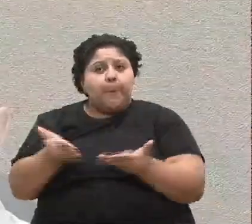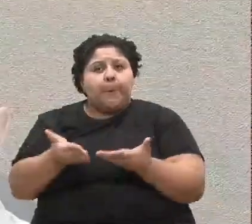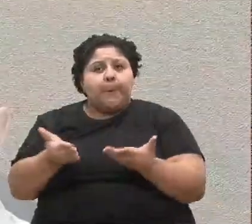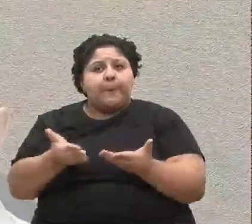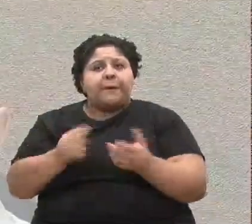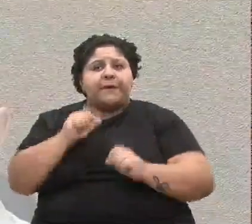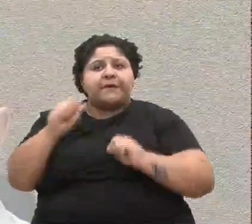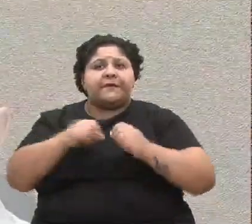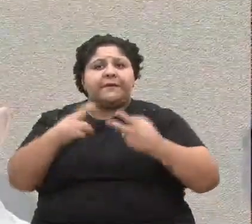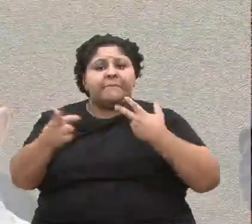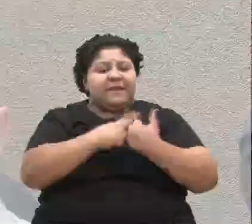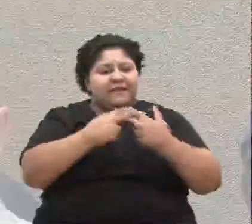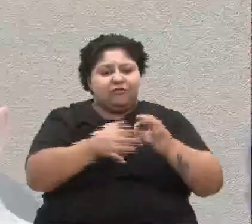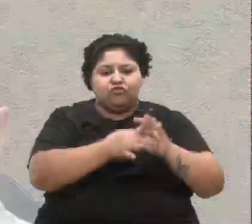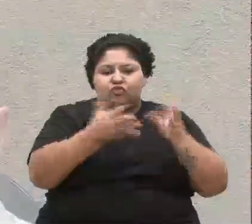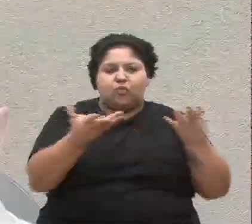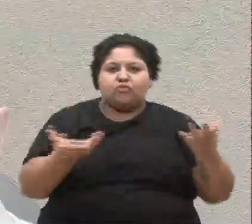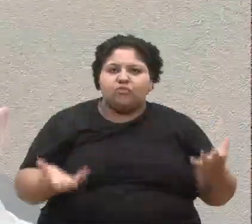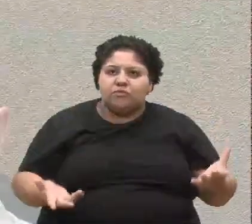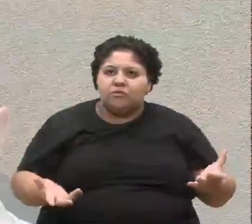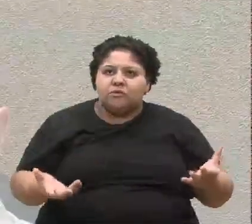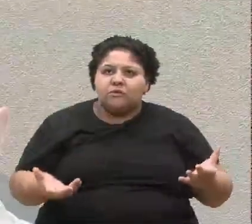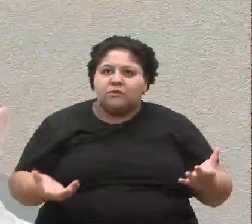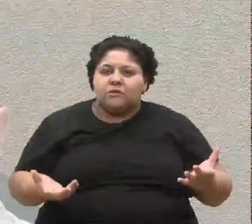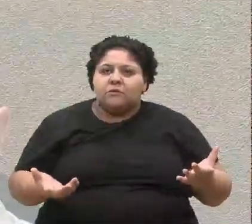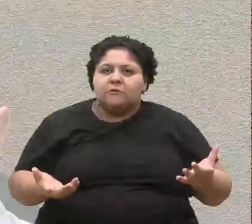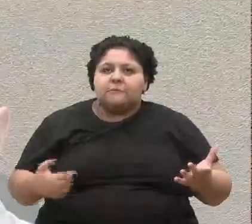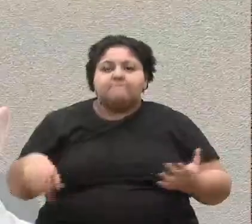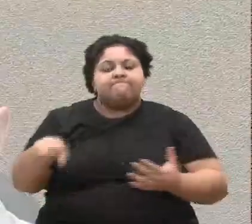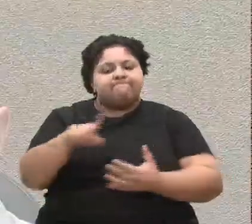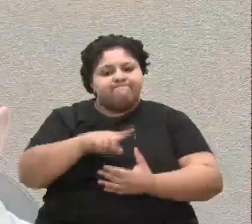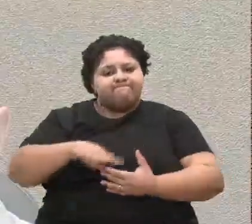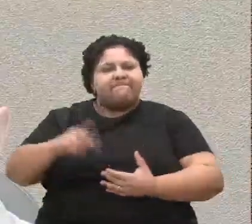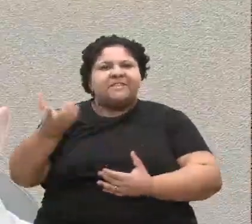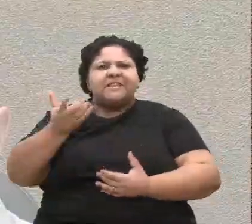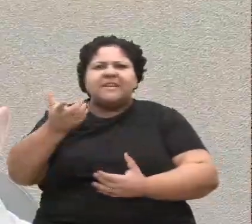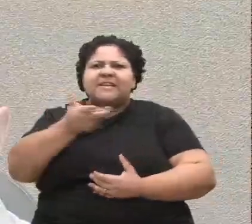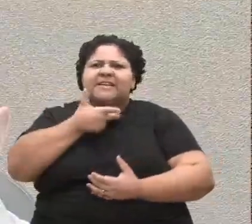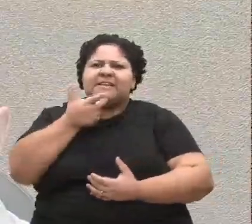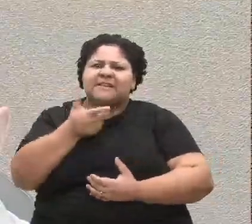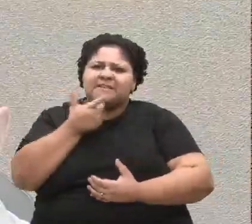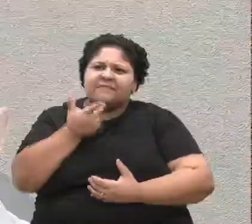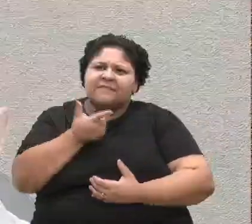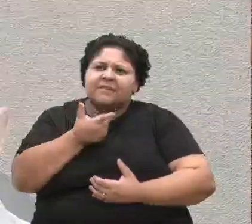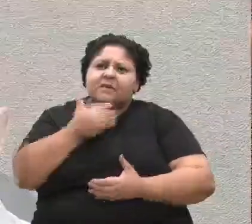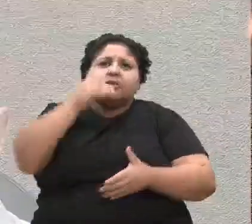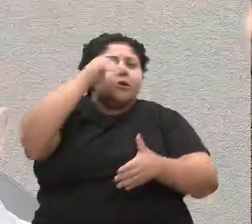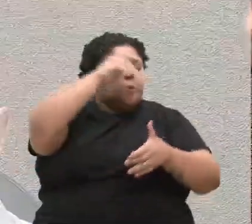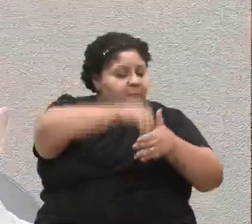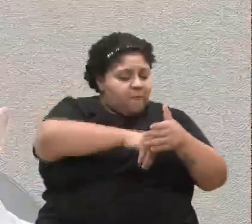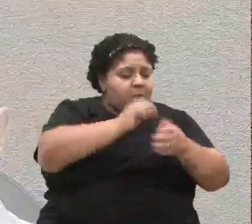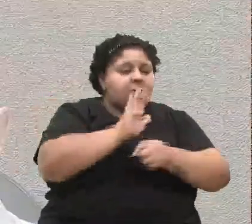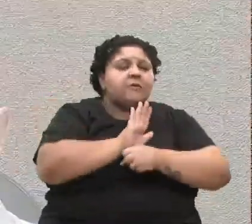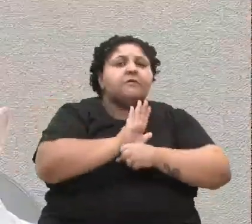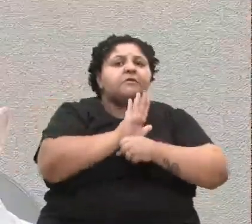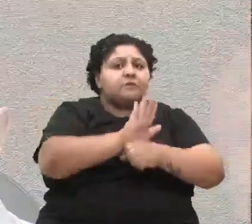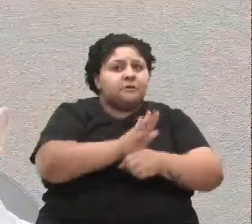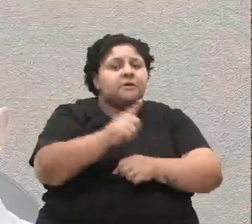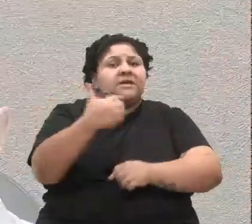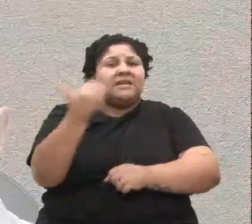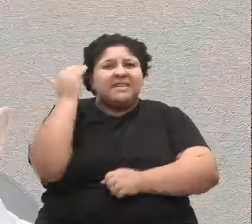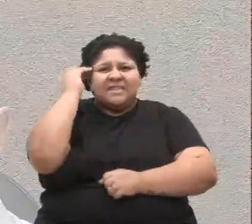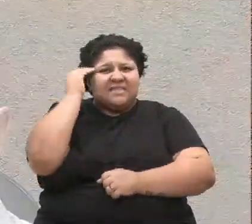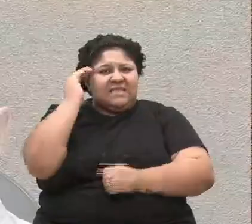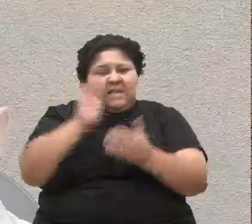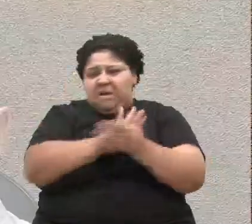prendeu, já está solto. Então, gente, eu queria dizer que vou votar favorável, sei que não resolve